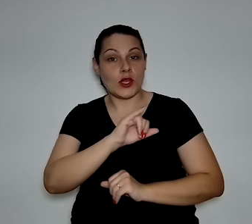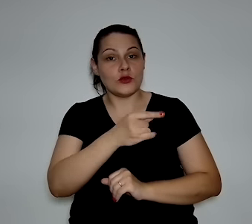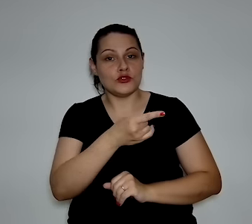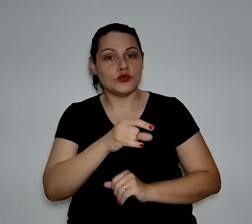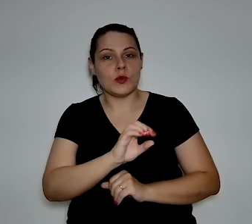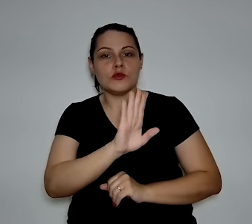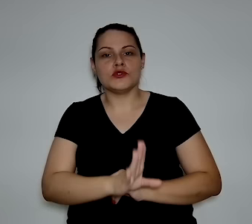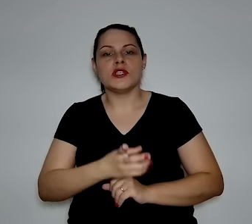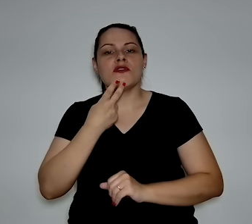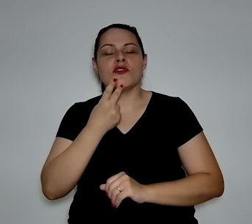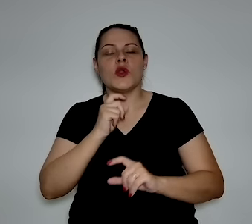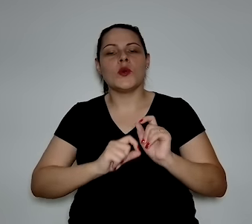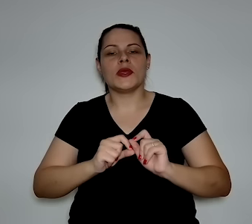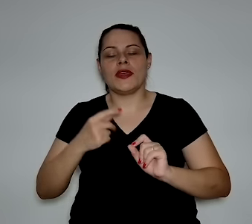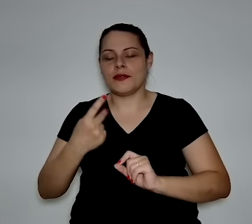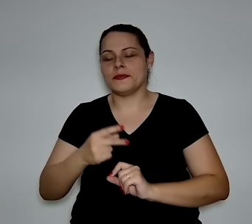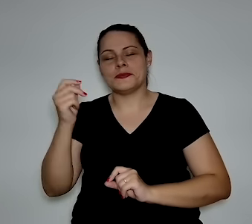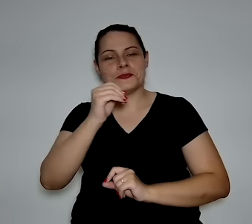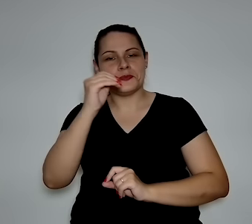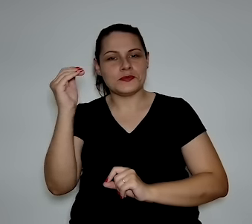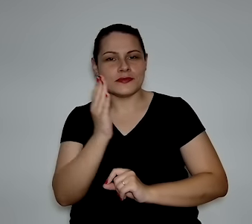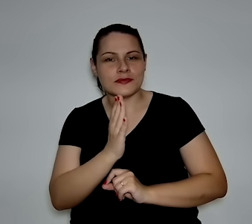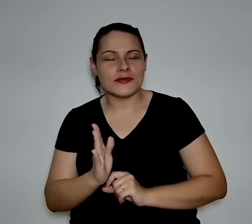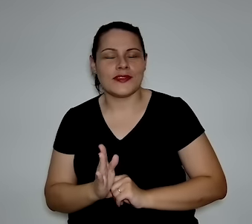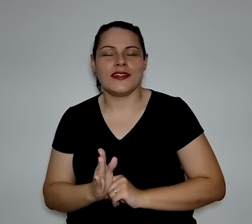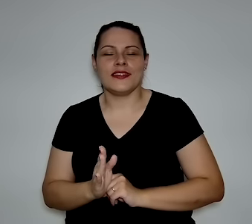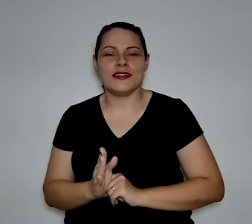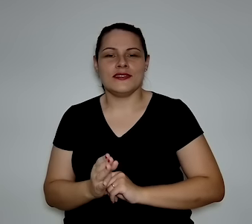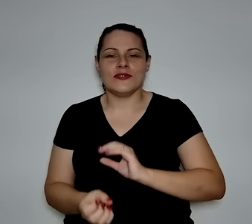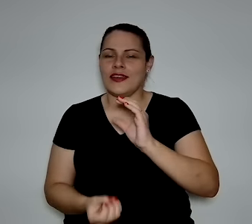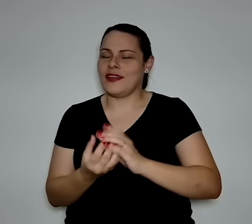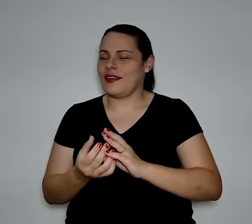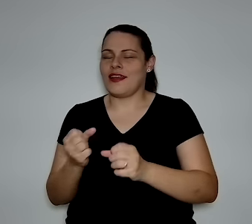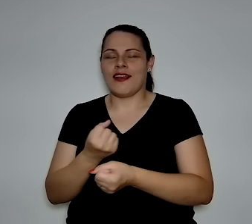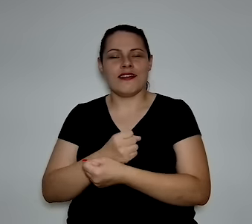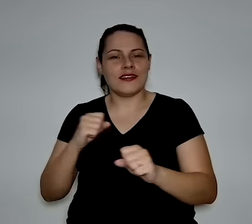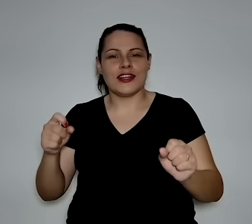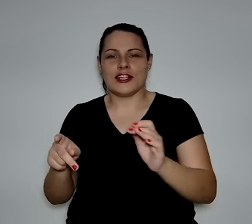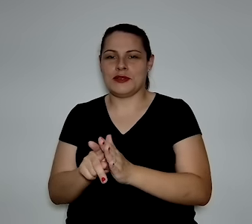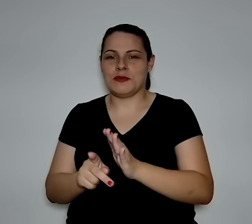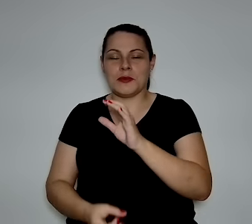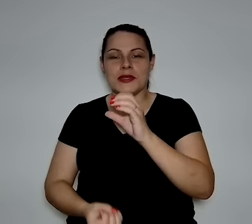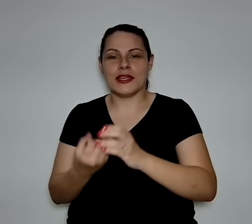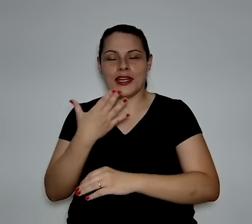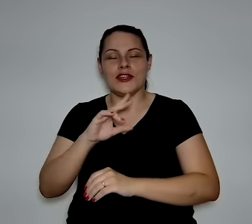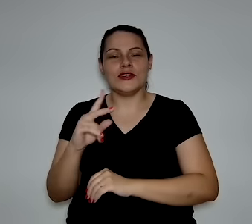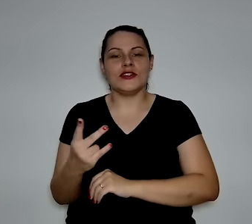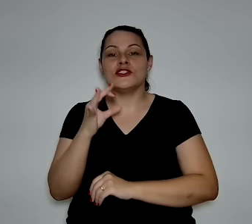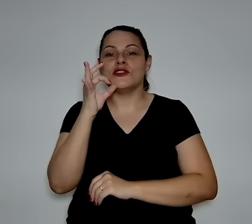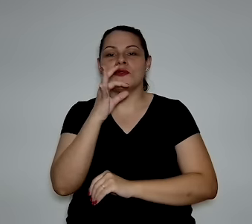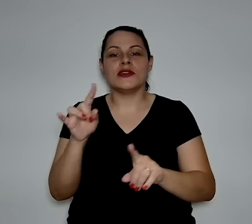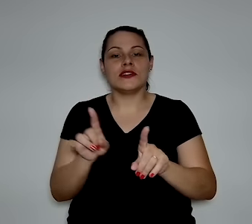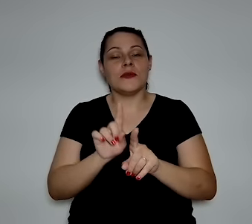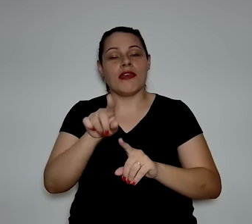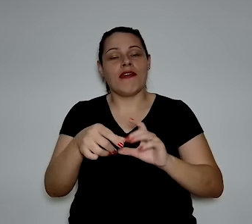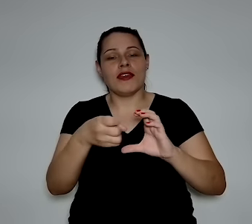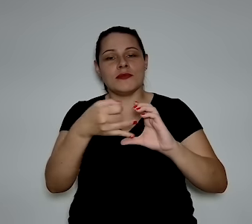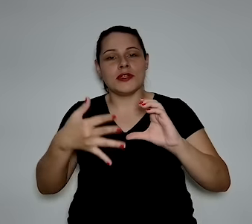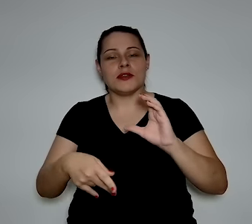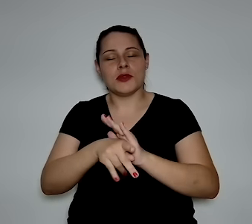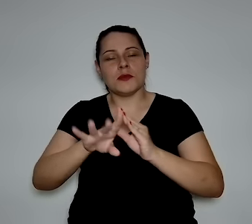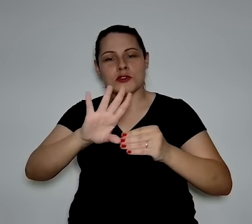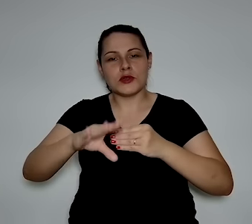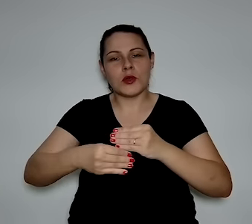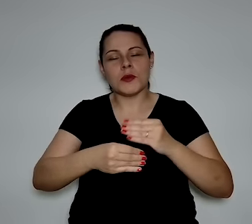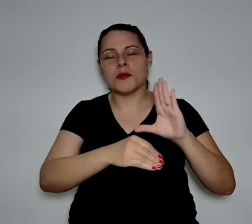Como o João colocou, a questão do Brasil se tornar um grande ator do hidrogênio verde, ele se dá por essa característica